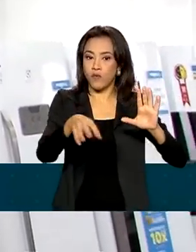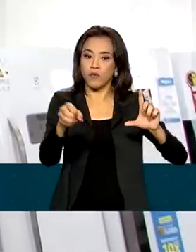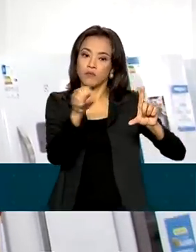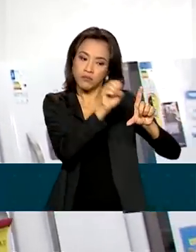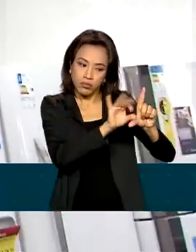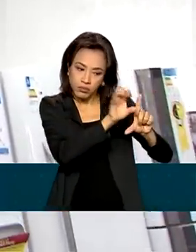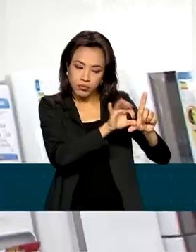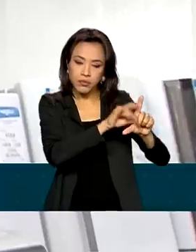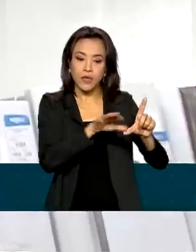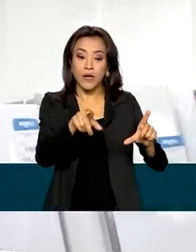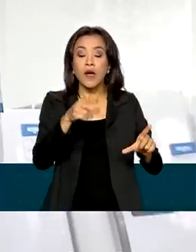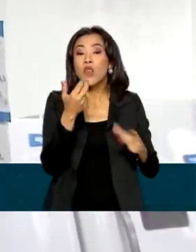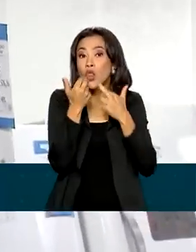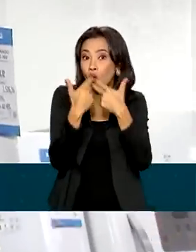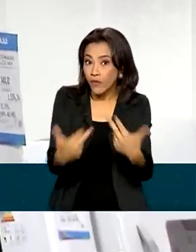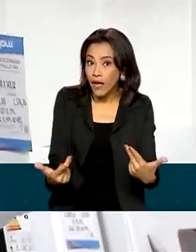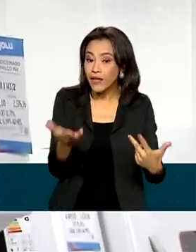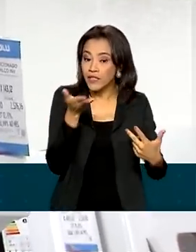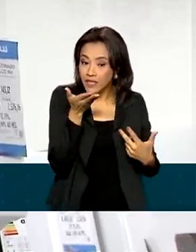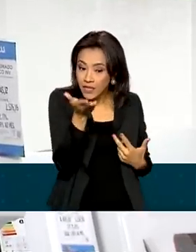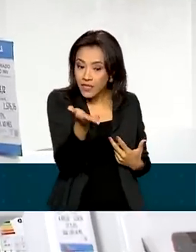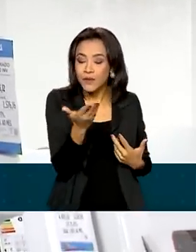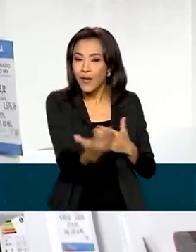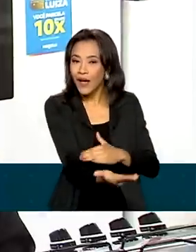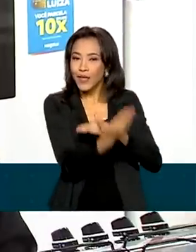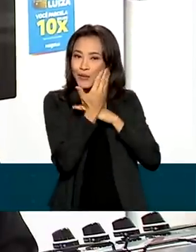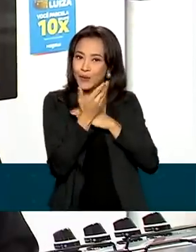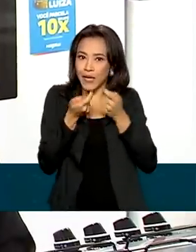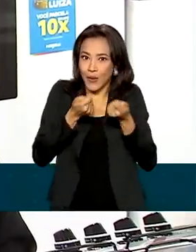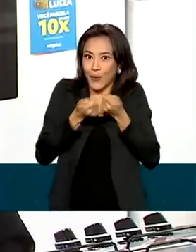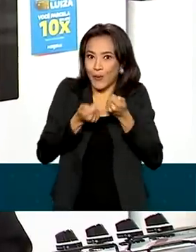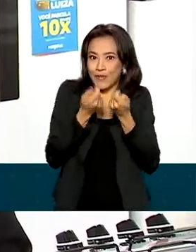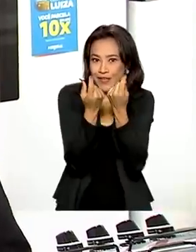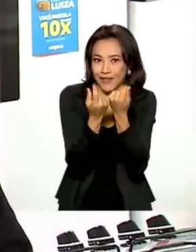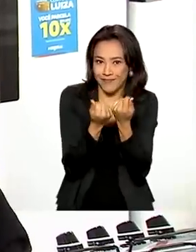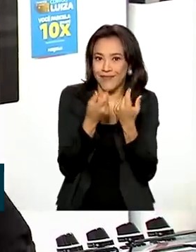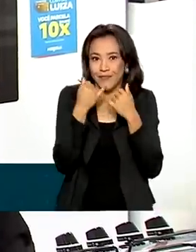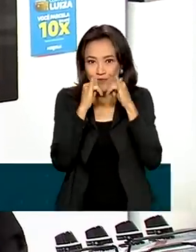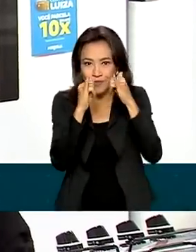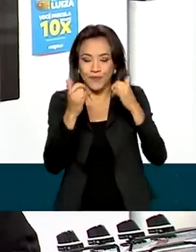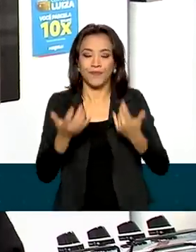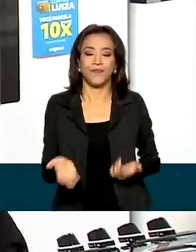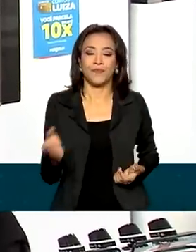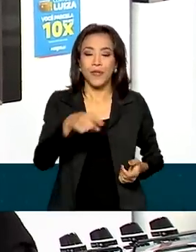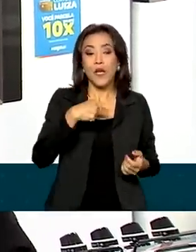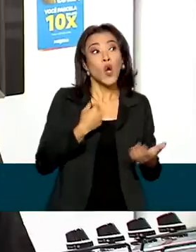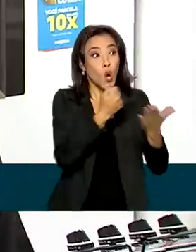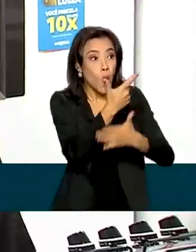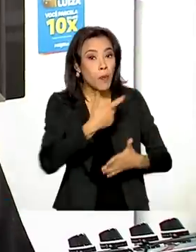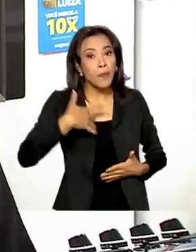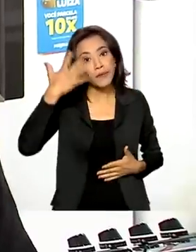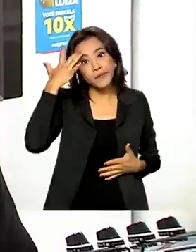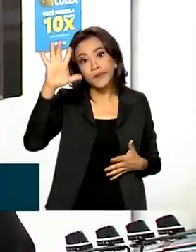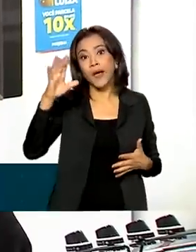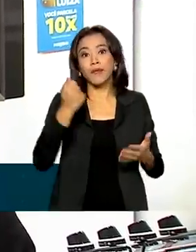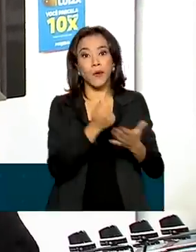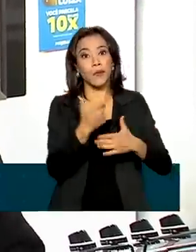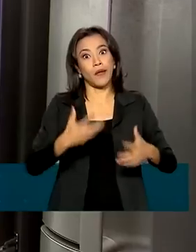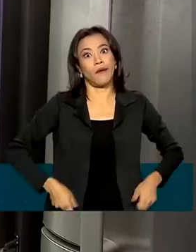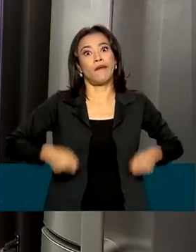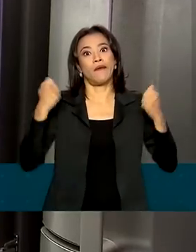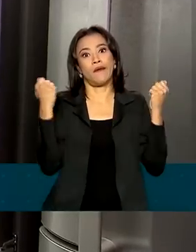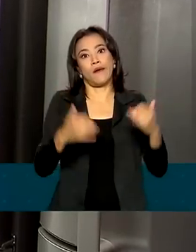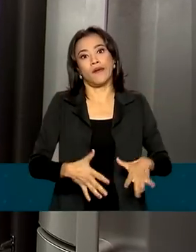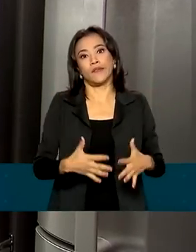consumidores, uma novidade que ajuda a economizar. Porque tem muita gente que vai comprar e não sabe o que está comprando. Acaba gastando mais.